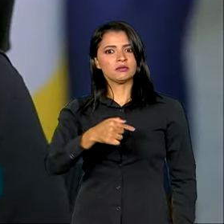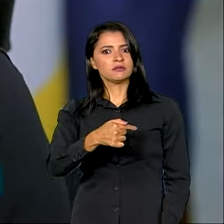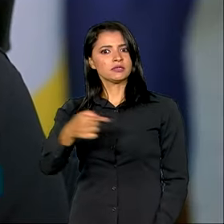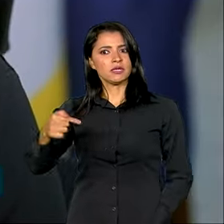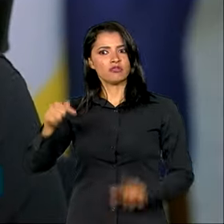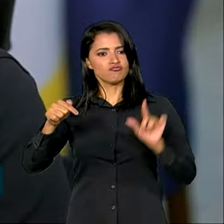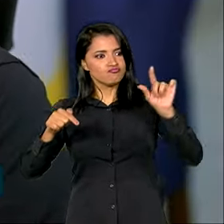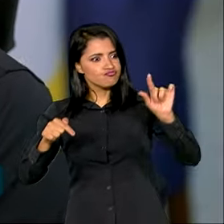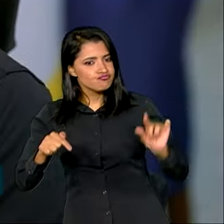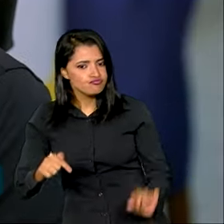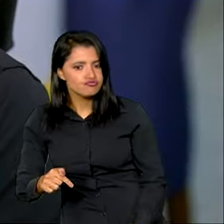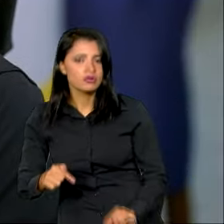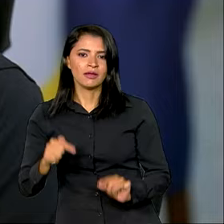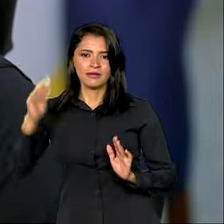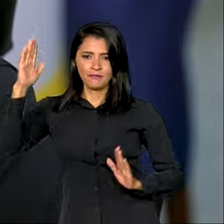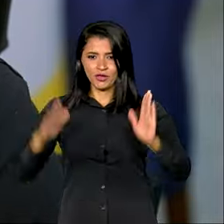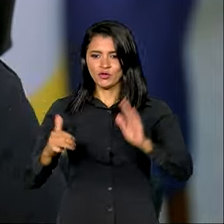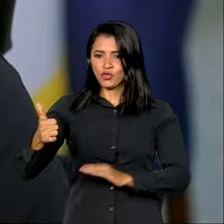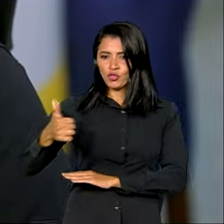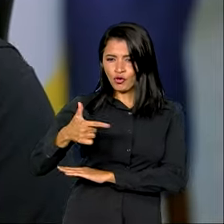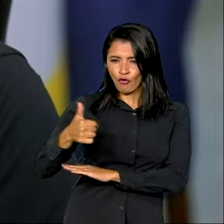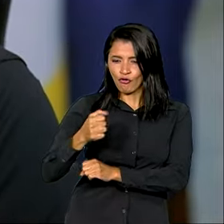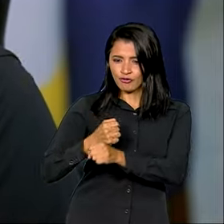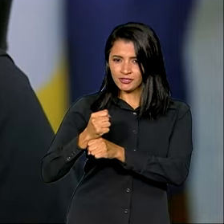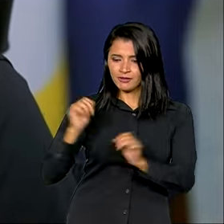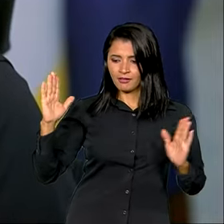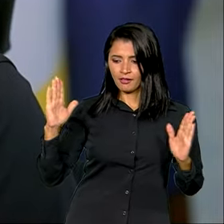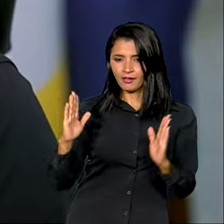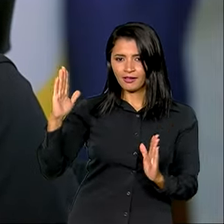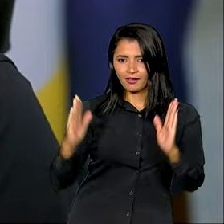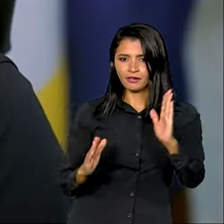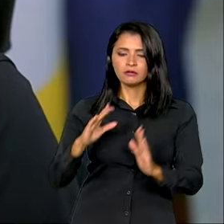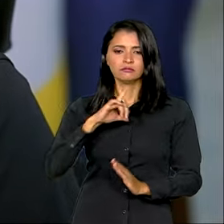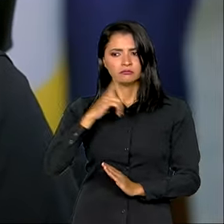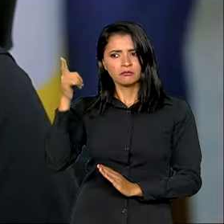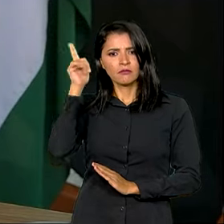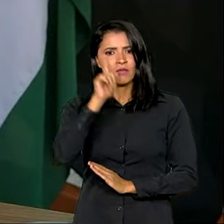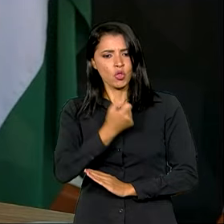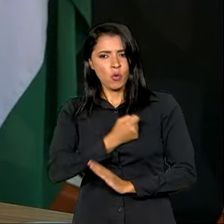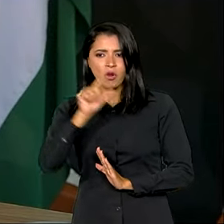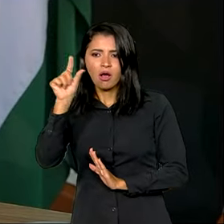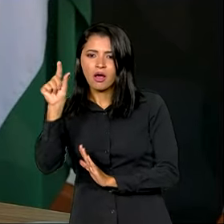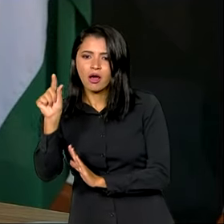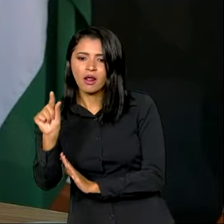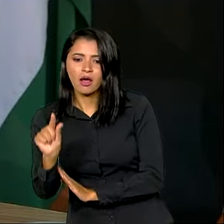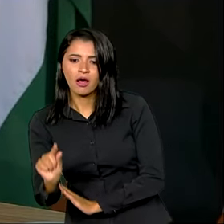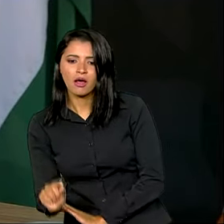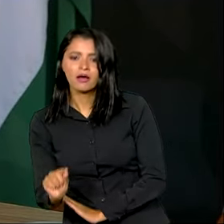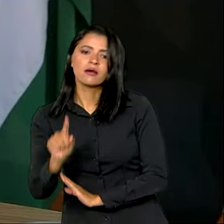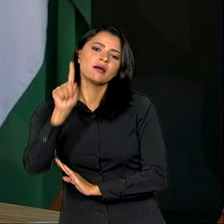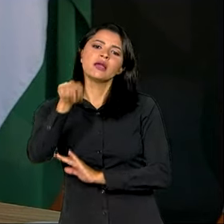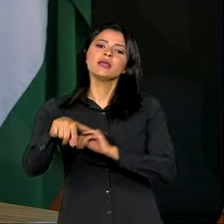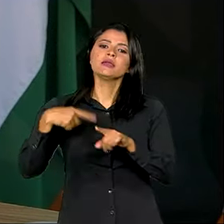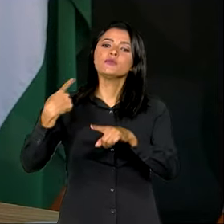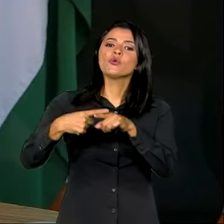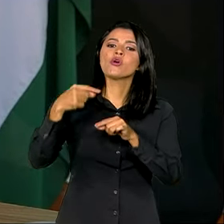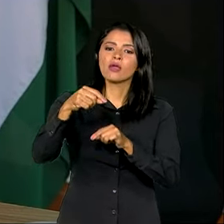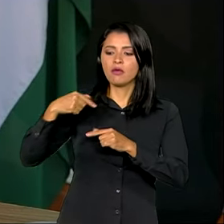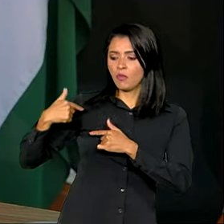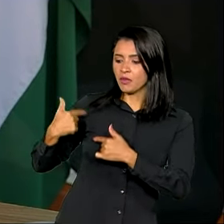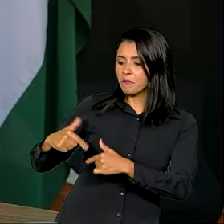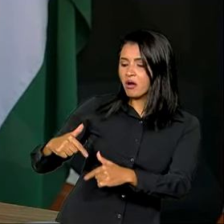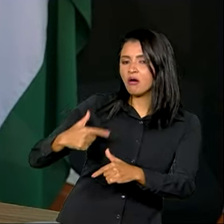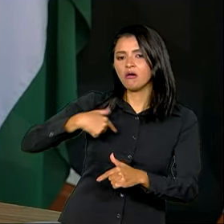últimos 12 anos, gente tem conseguido ver esses números sendo baixados. Então, isso é fruto de um trabalho